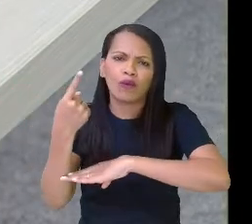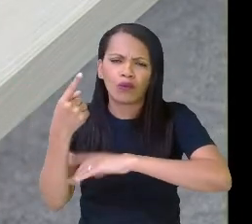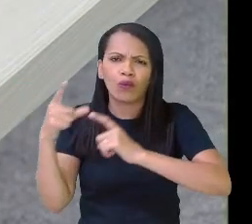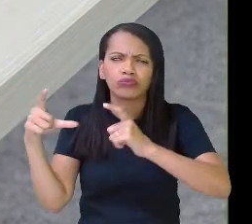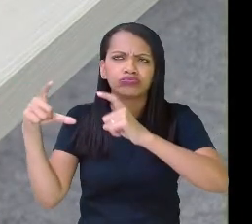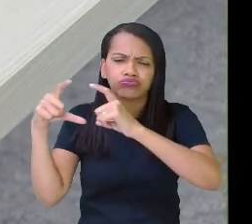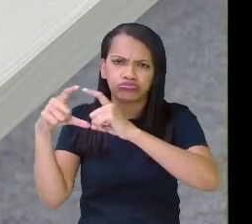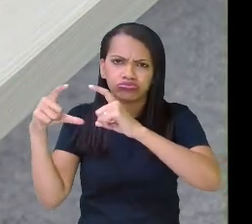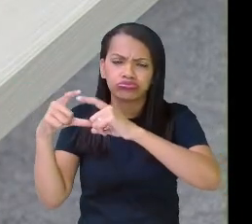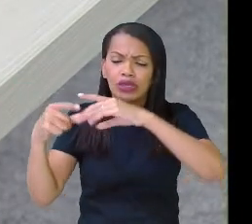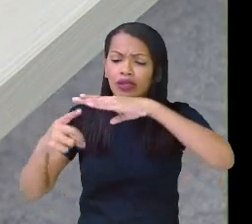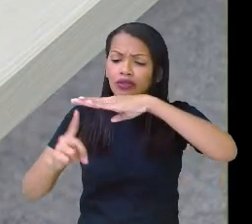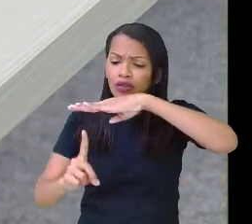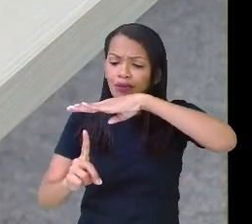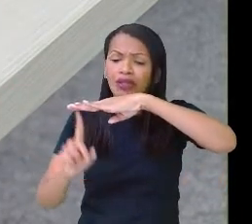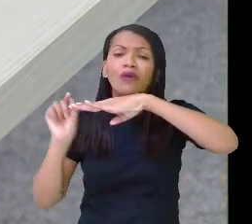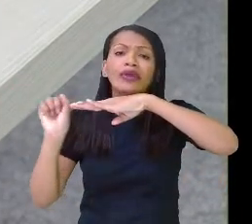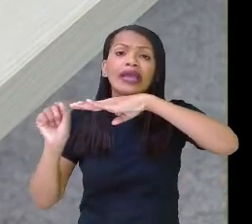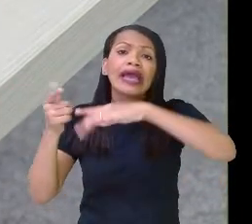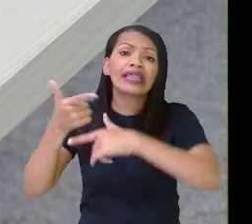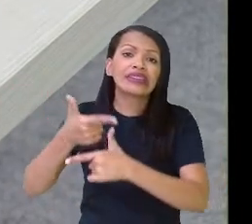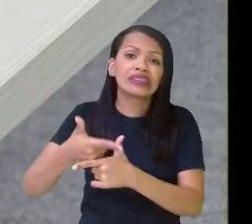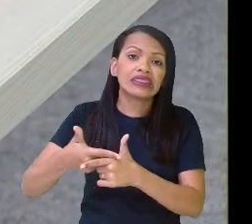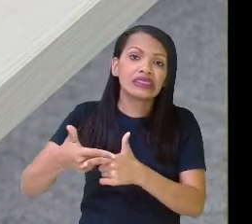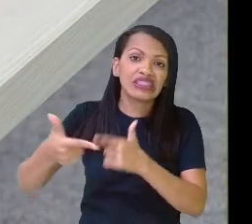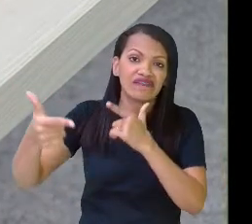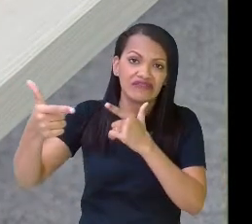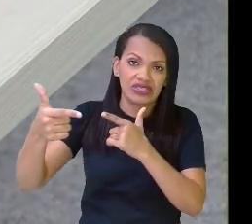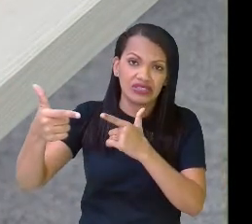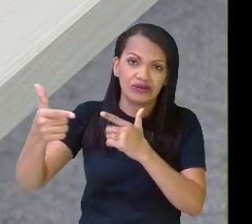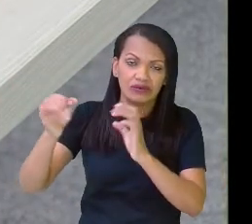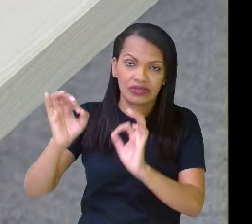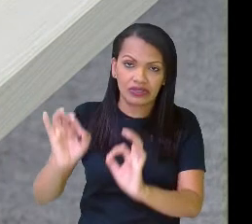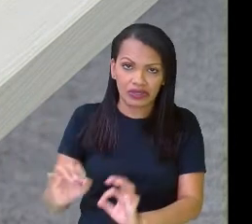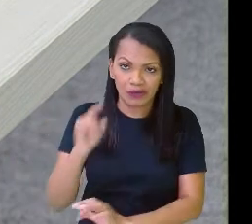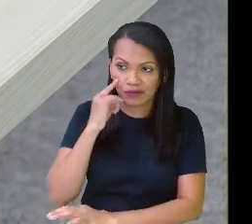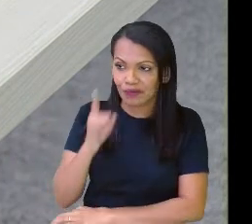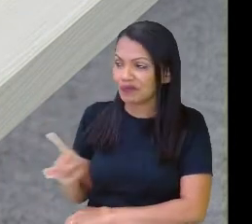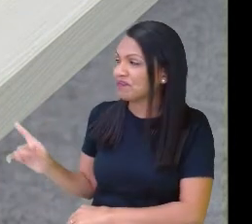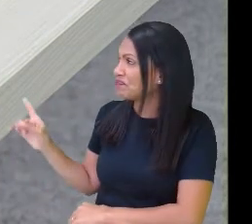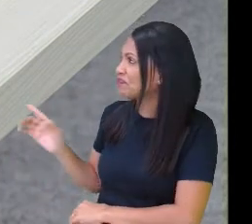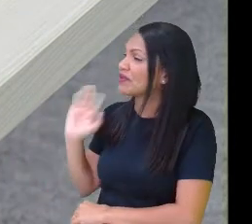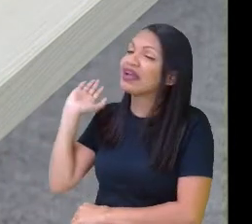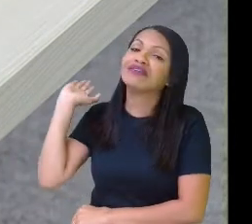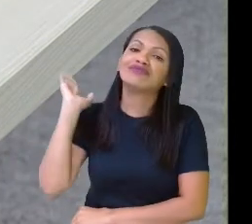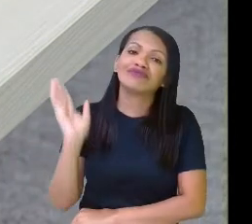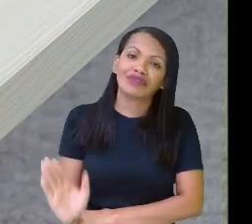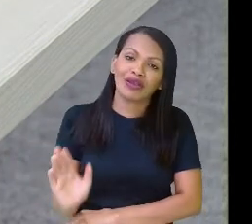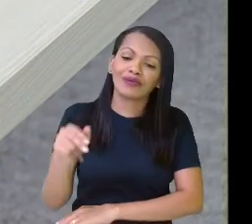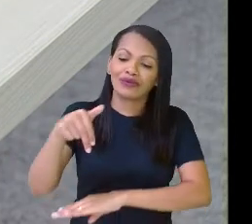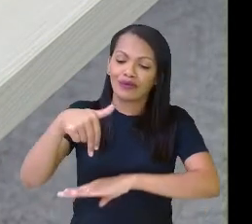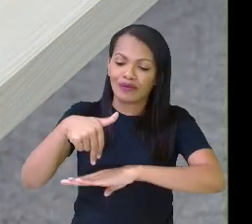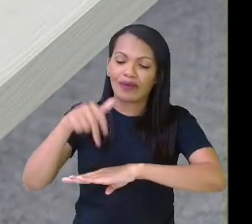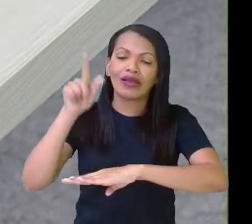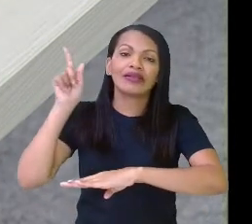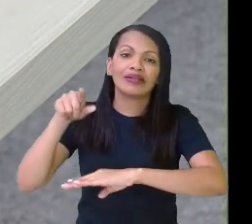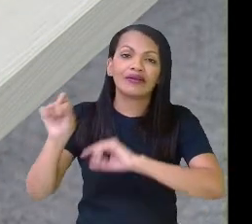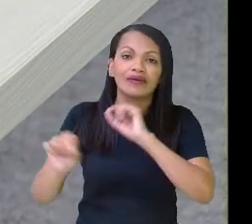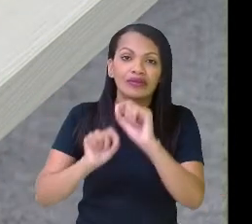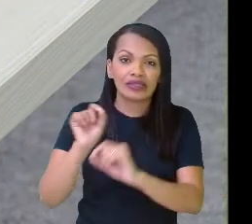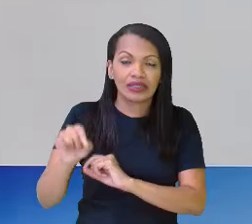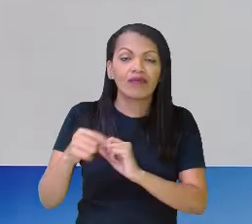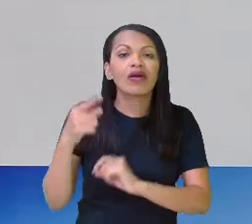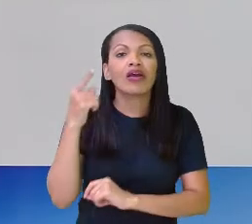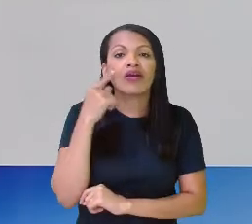essas partes, eu terei o meu inteiro. Beleza? Já o numerador é a parte que eu